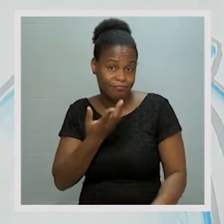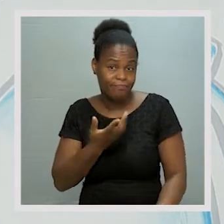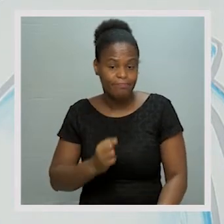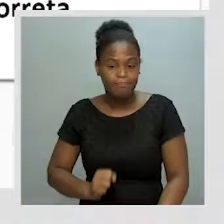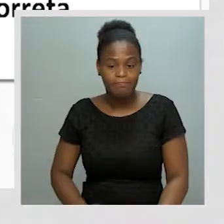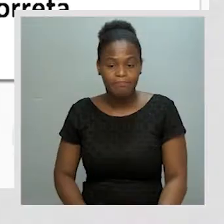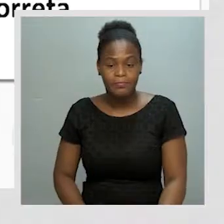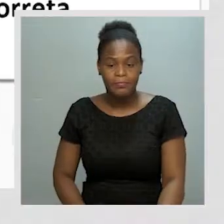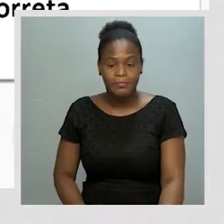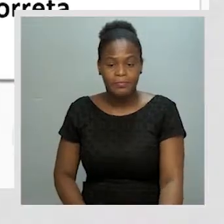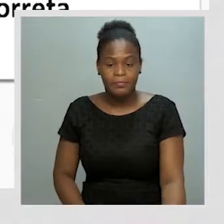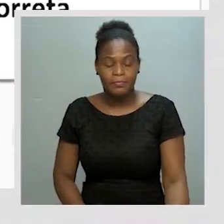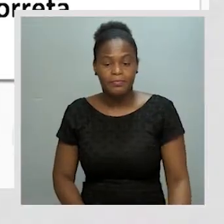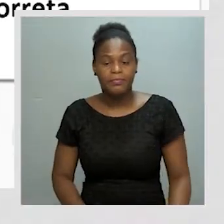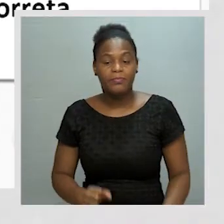audição.